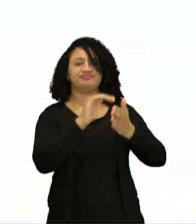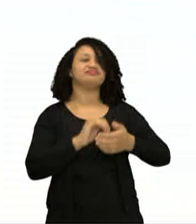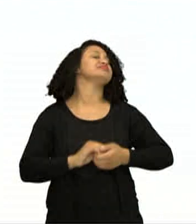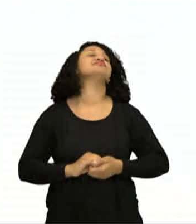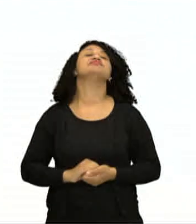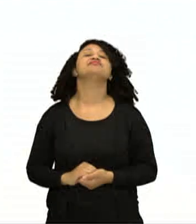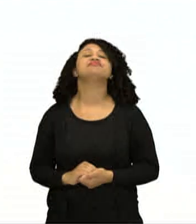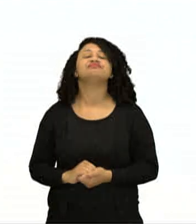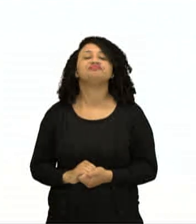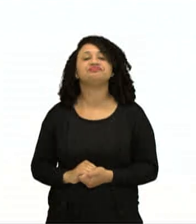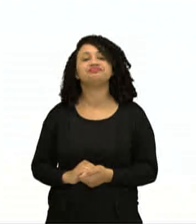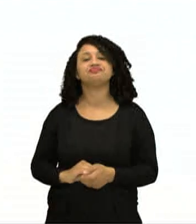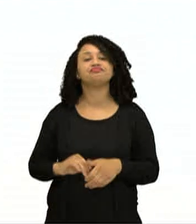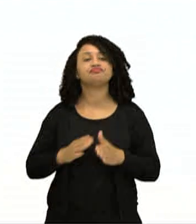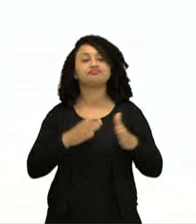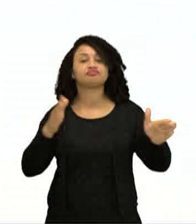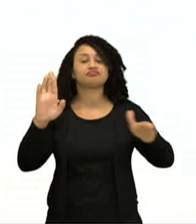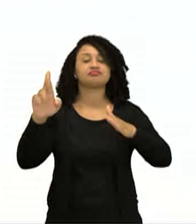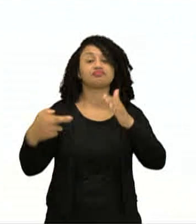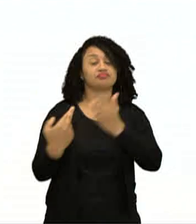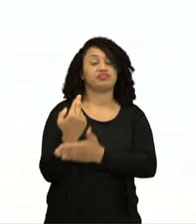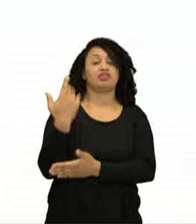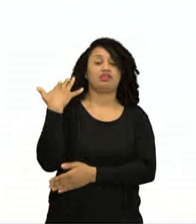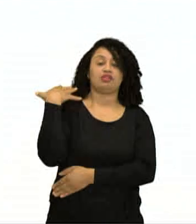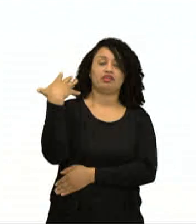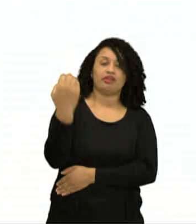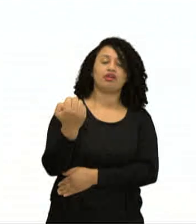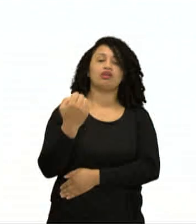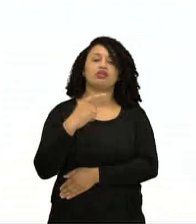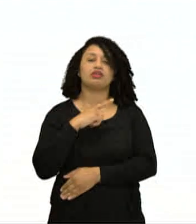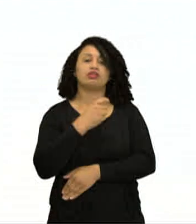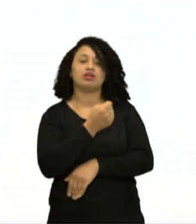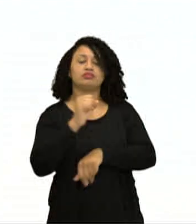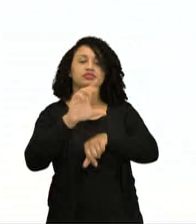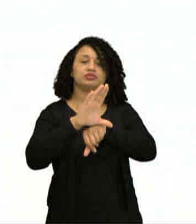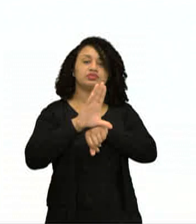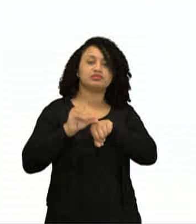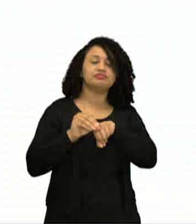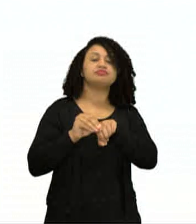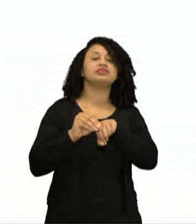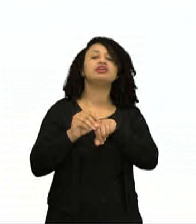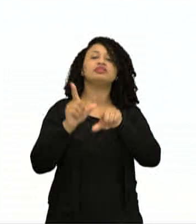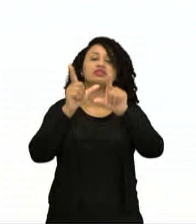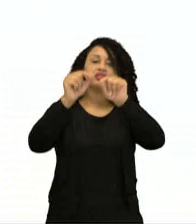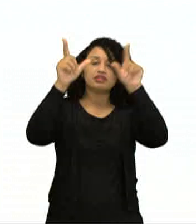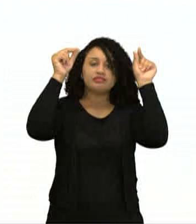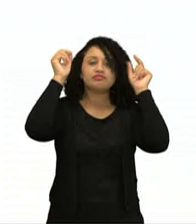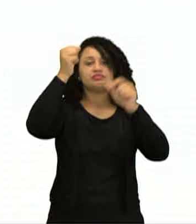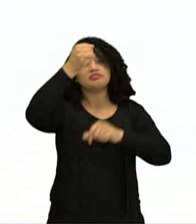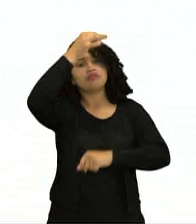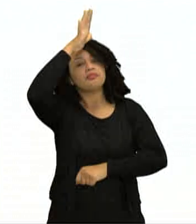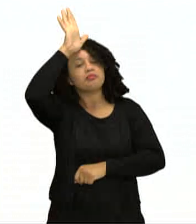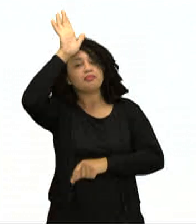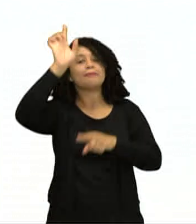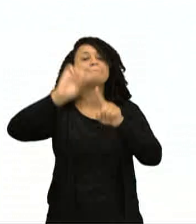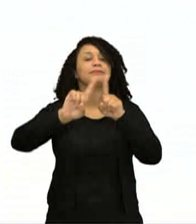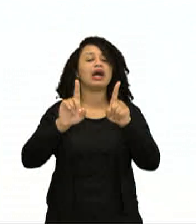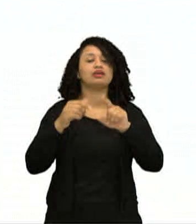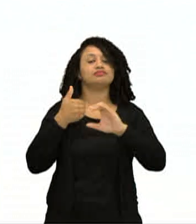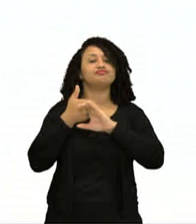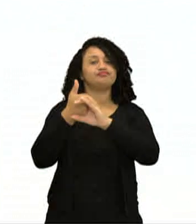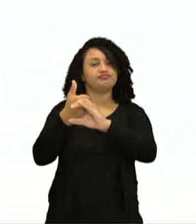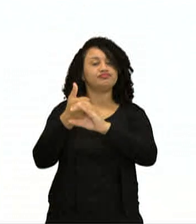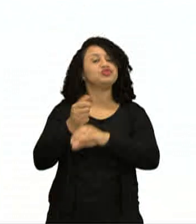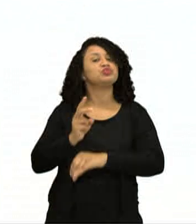O Renascimento resgatou o conhecimento greco-romano, mas não rompeu com o cristianismo, que